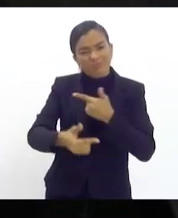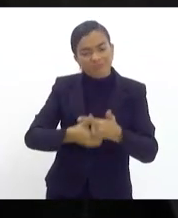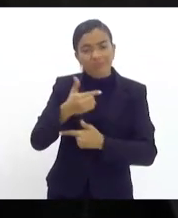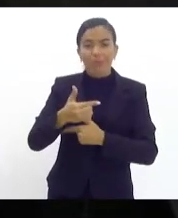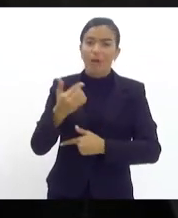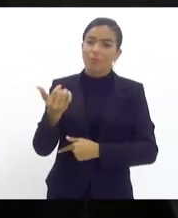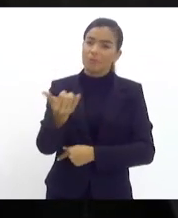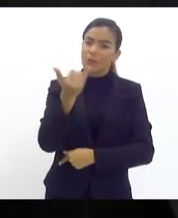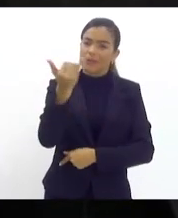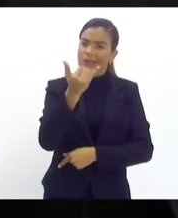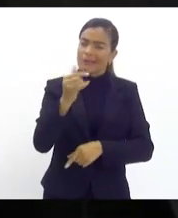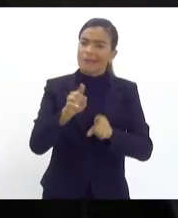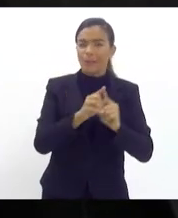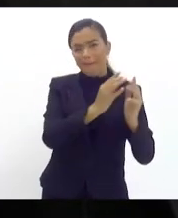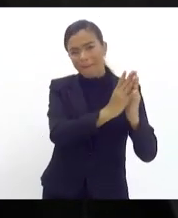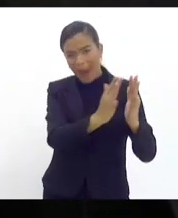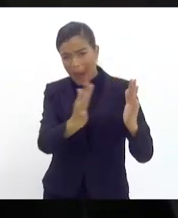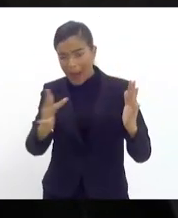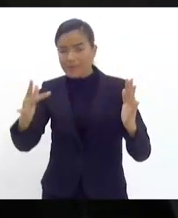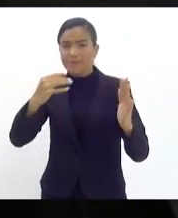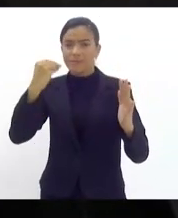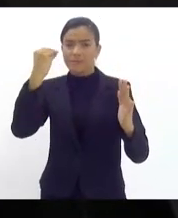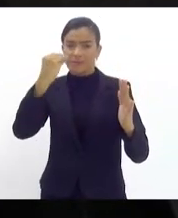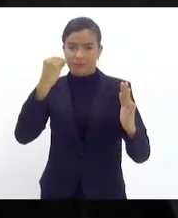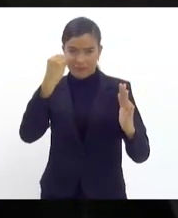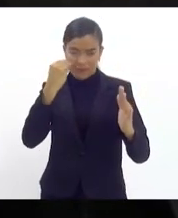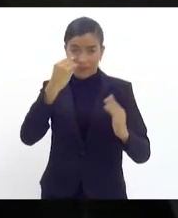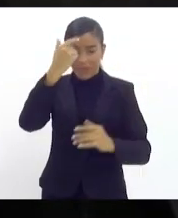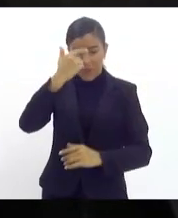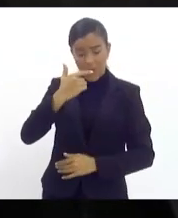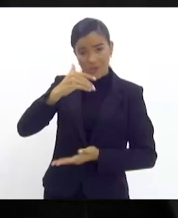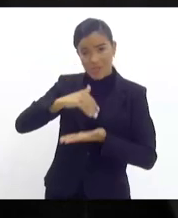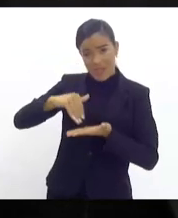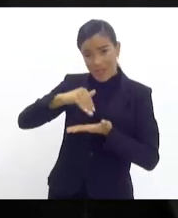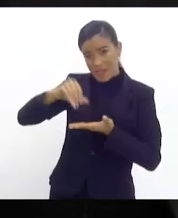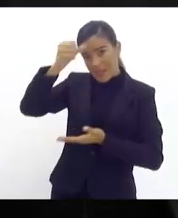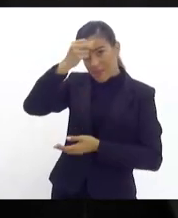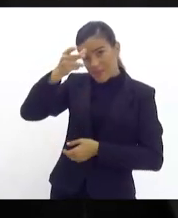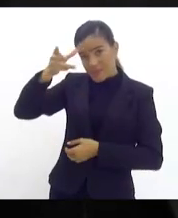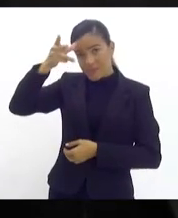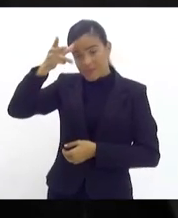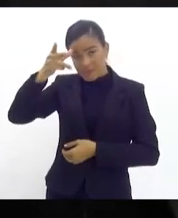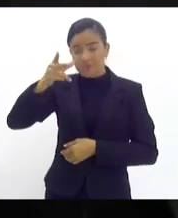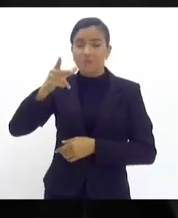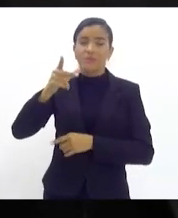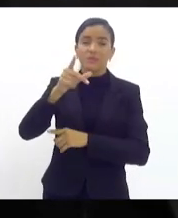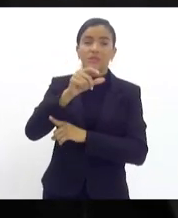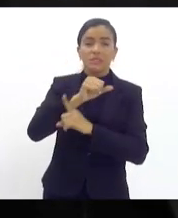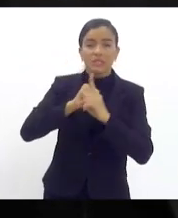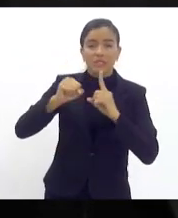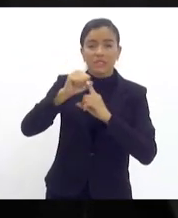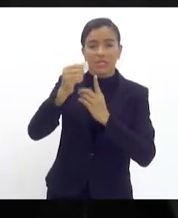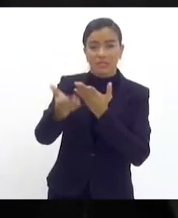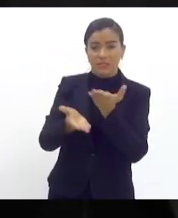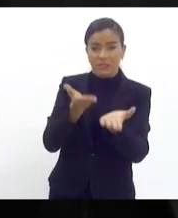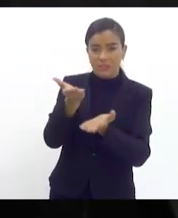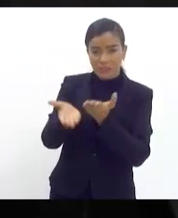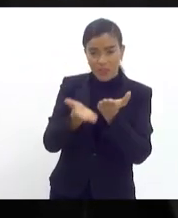importante que decorreu de experiência que tive como secretária municipal de assistência social